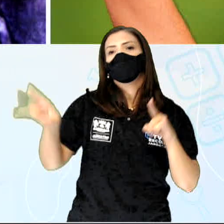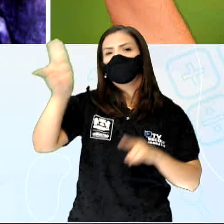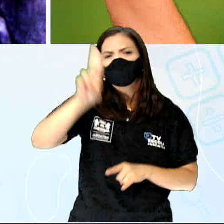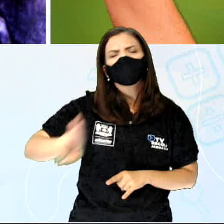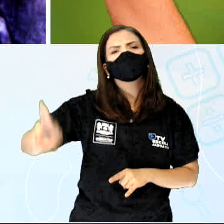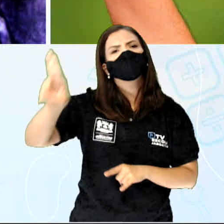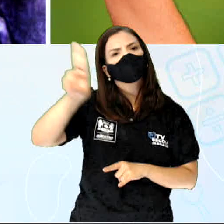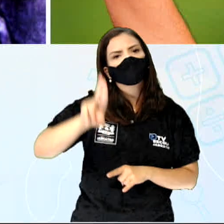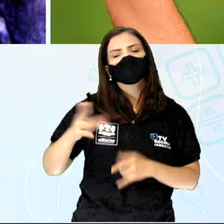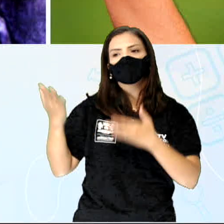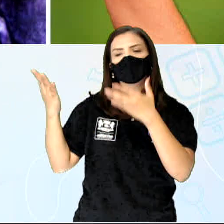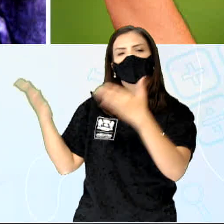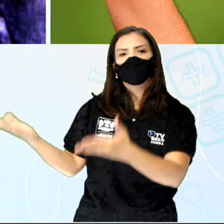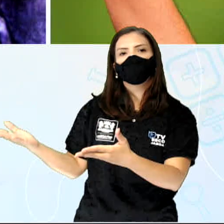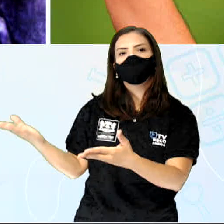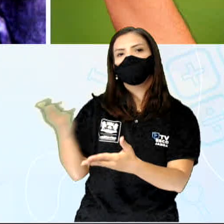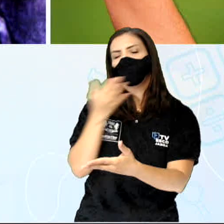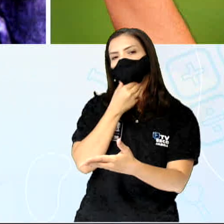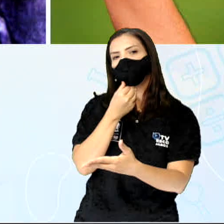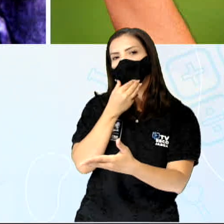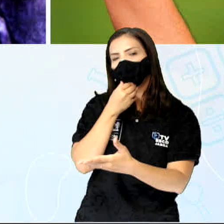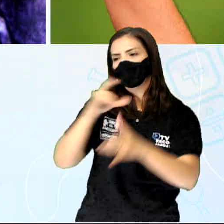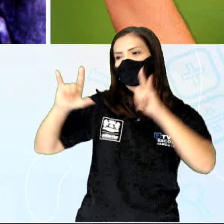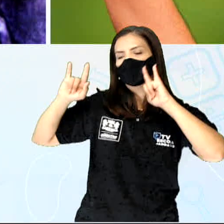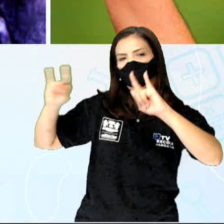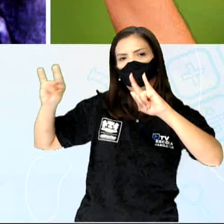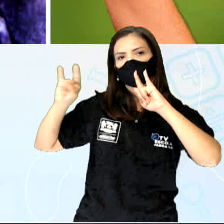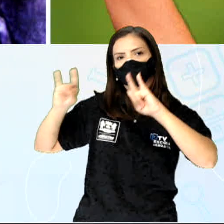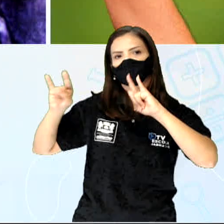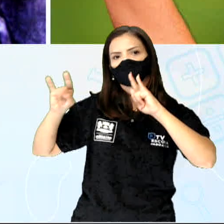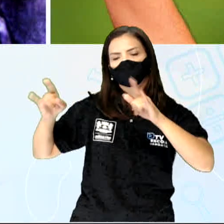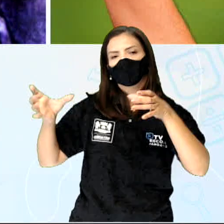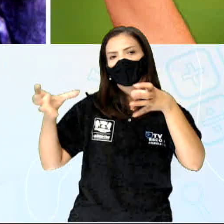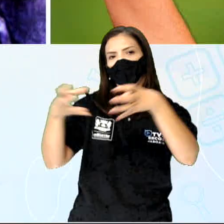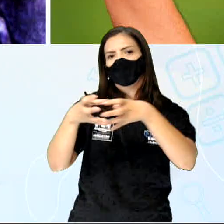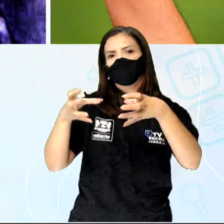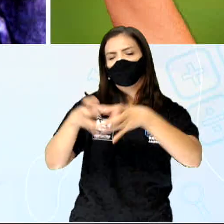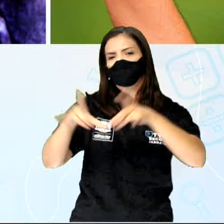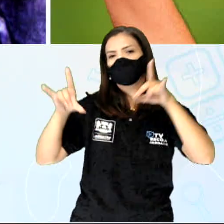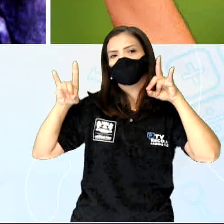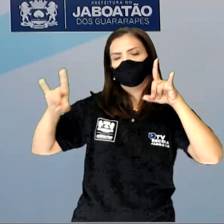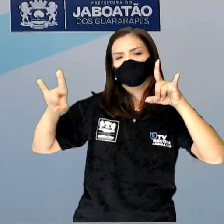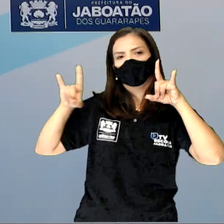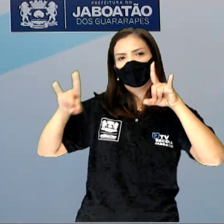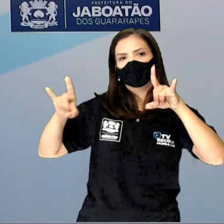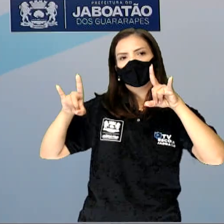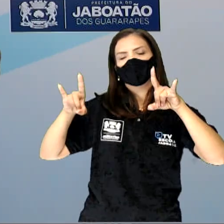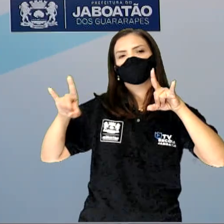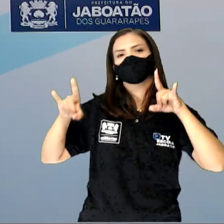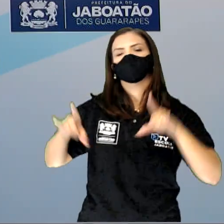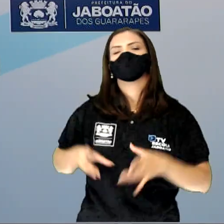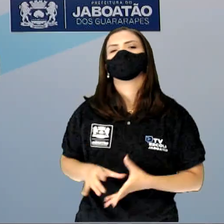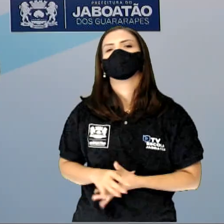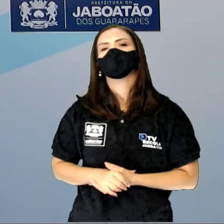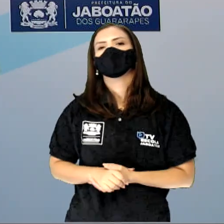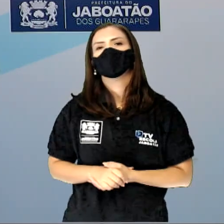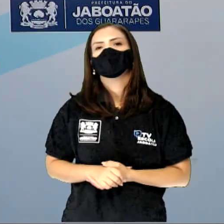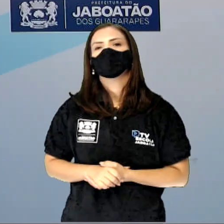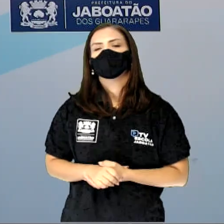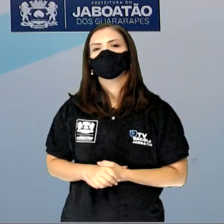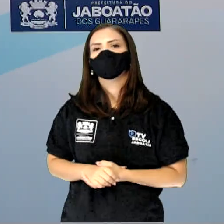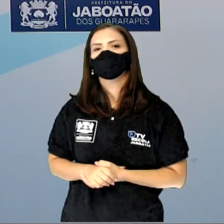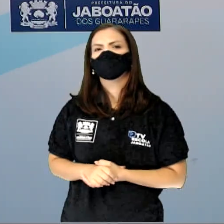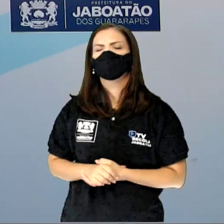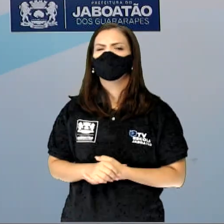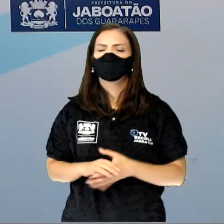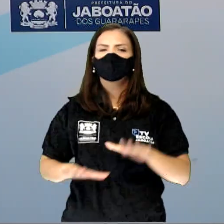que foi o vocalista do Black Sabbath e do Rainbow, que foram duas bandas, assim, de rock pauleira, pesadão, assim, dos